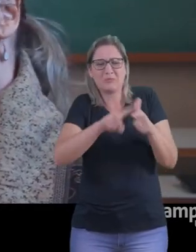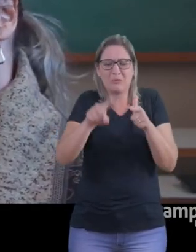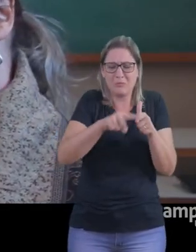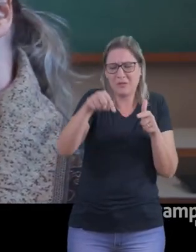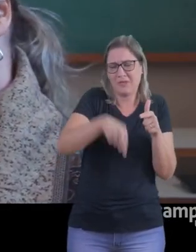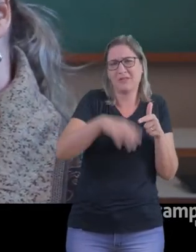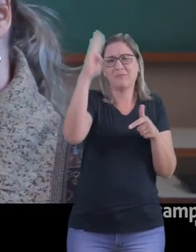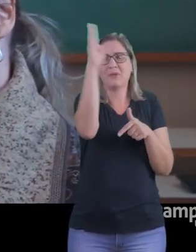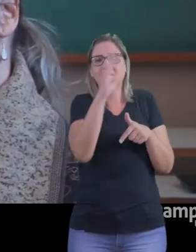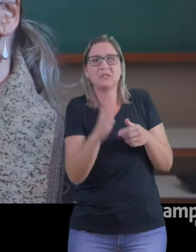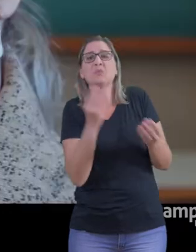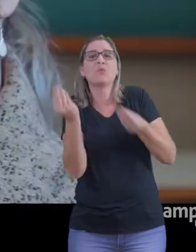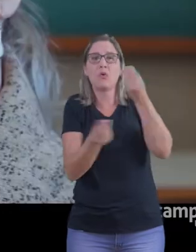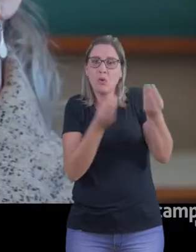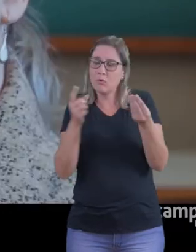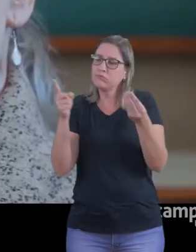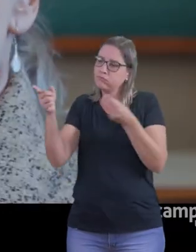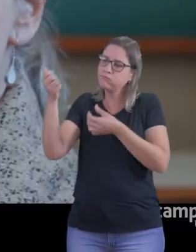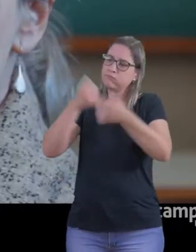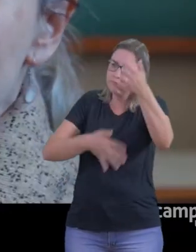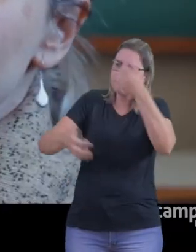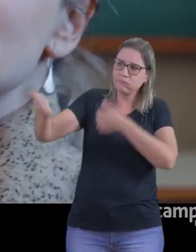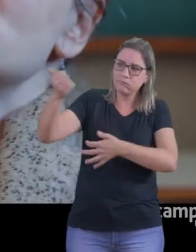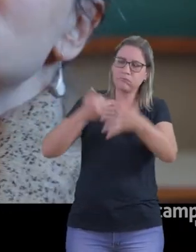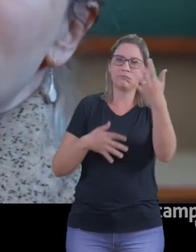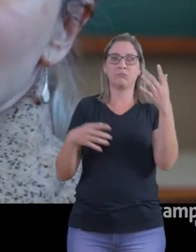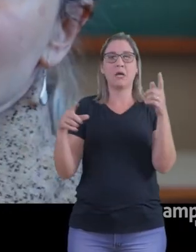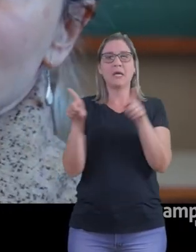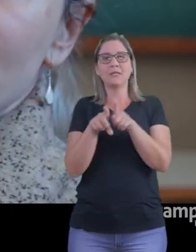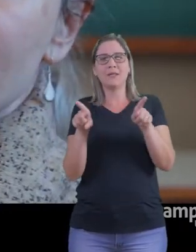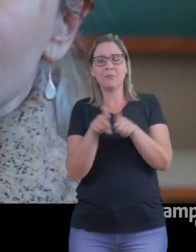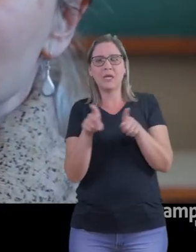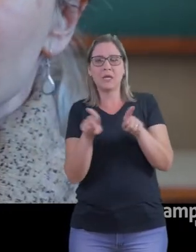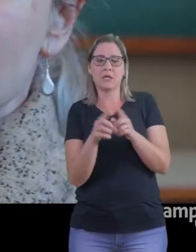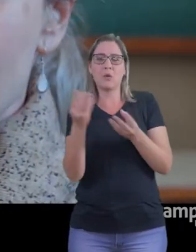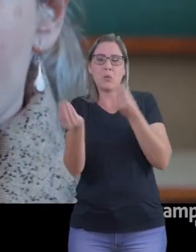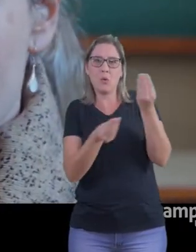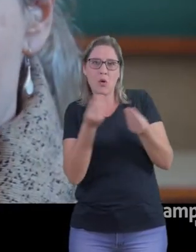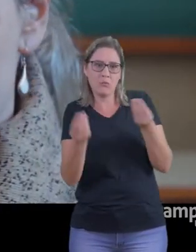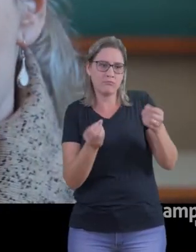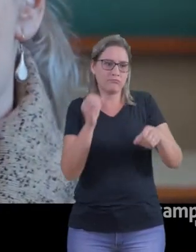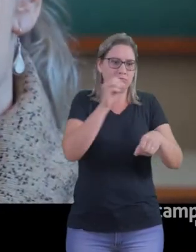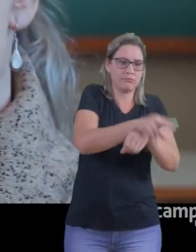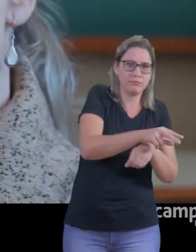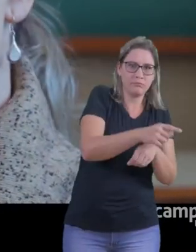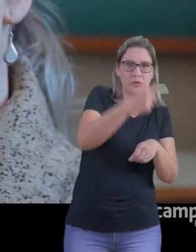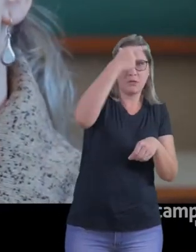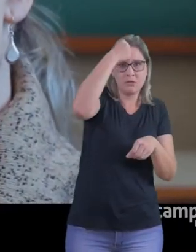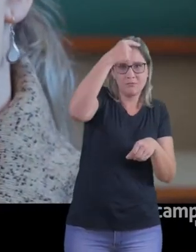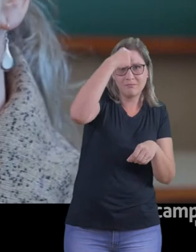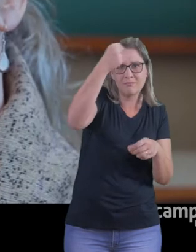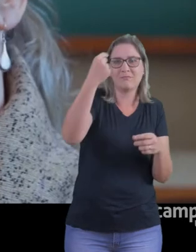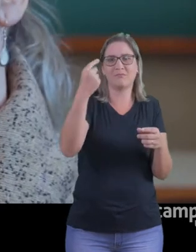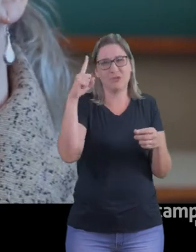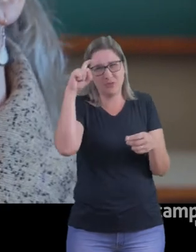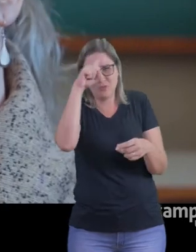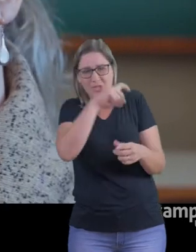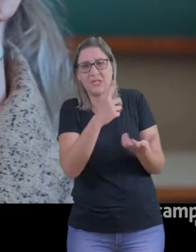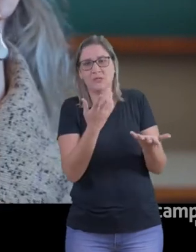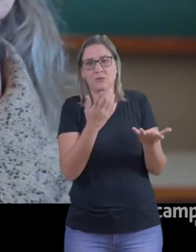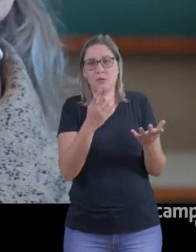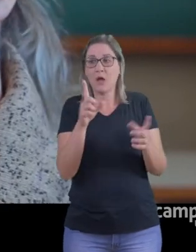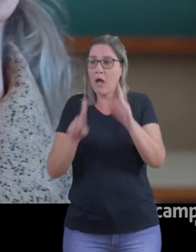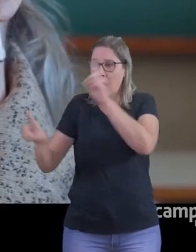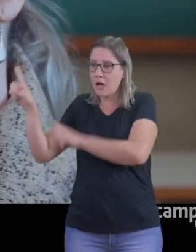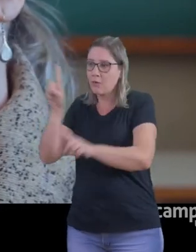viver no Brasil. Então também eles mencionaram sobre a falta de perspectiva de poder ingressar no